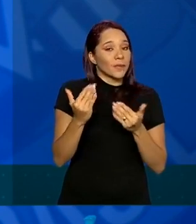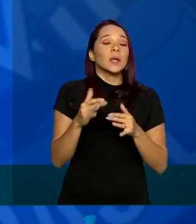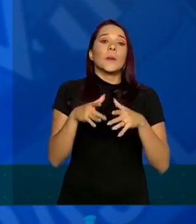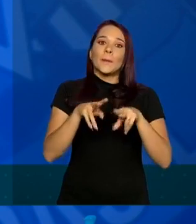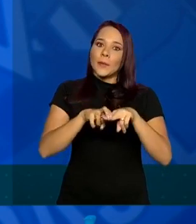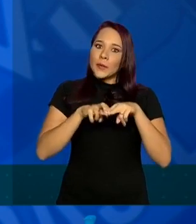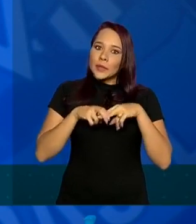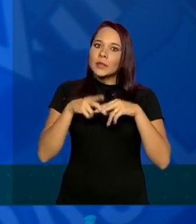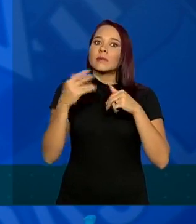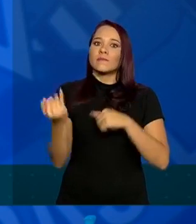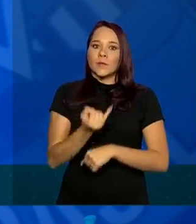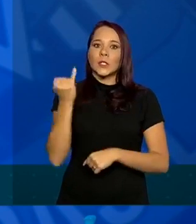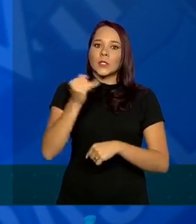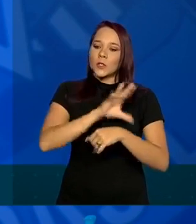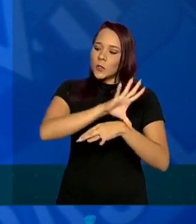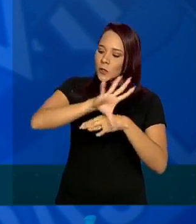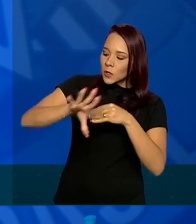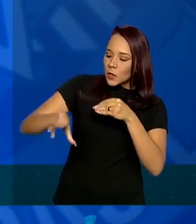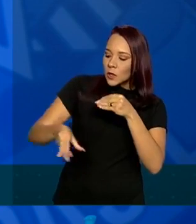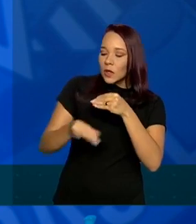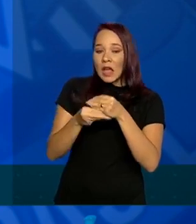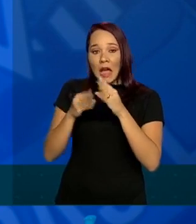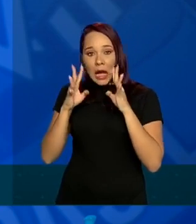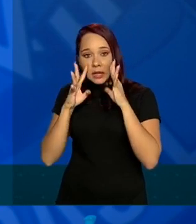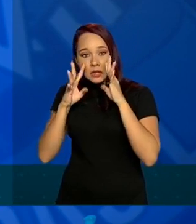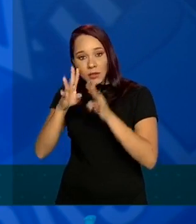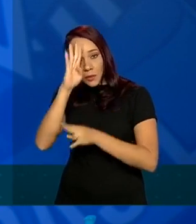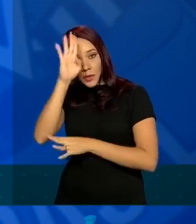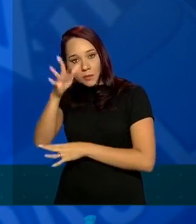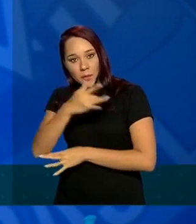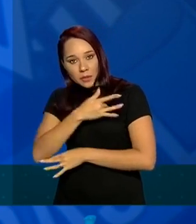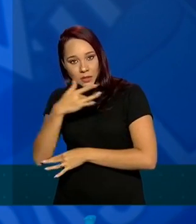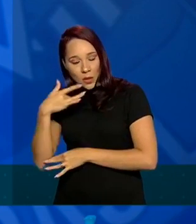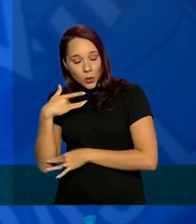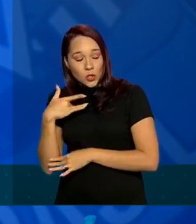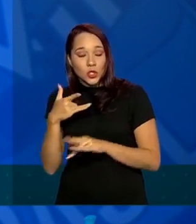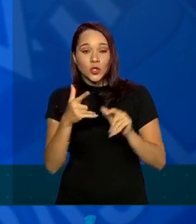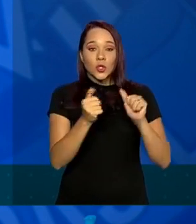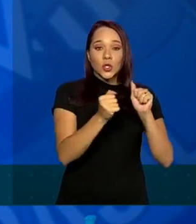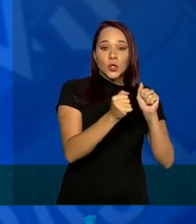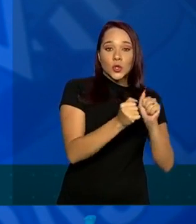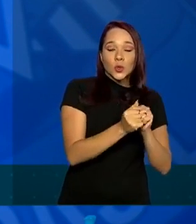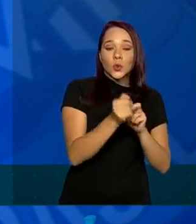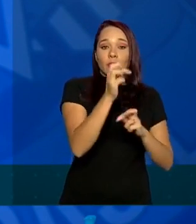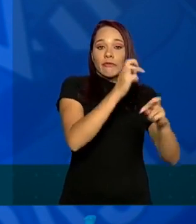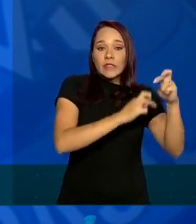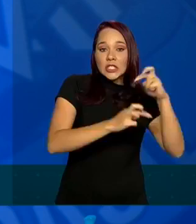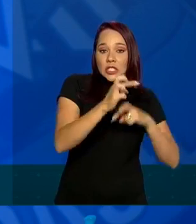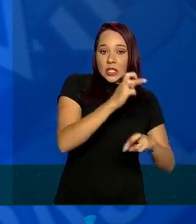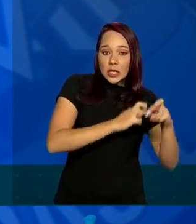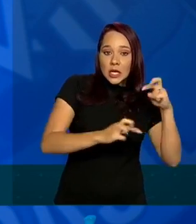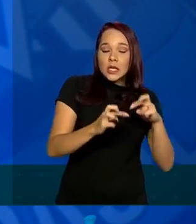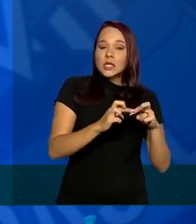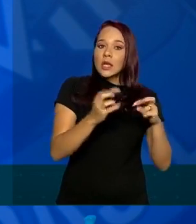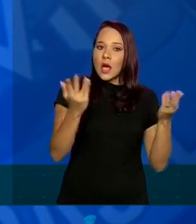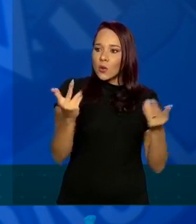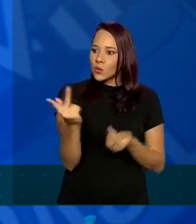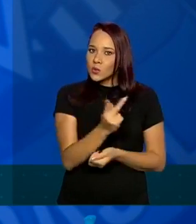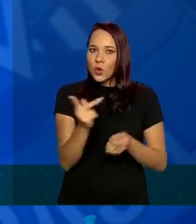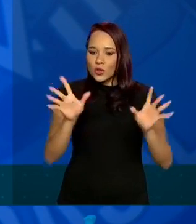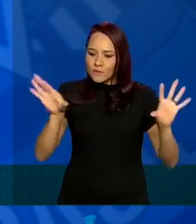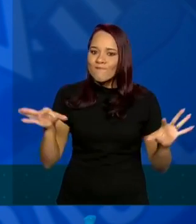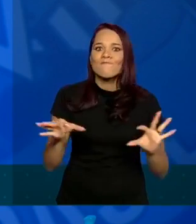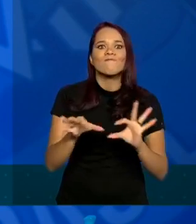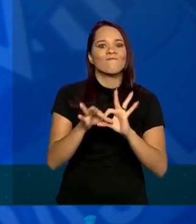integração da atenção primária à saúde com a vigilância, nesse momento,